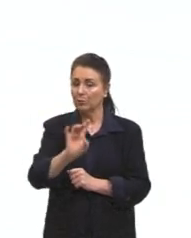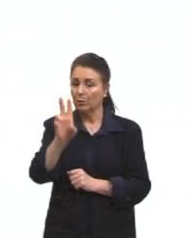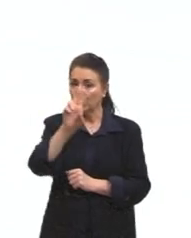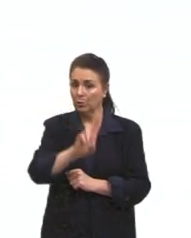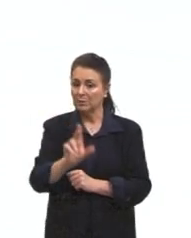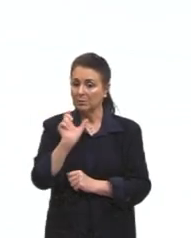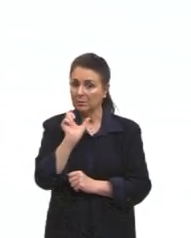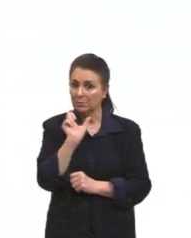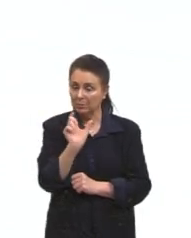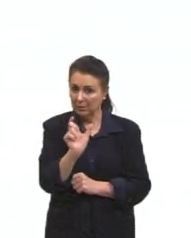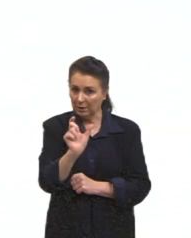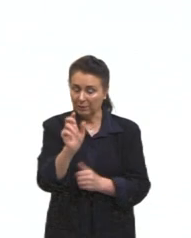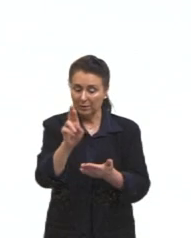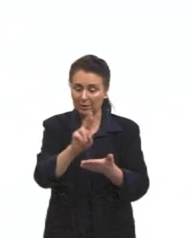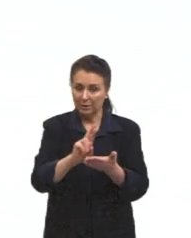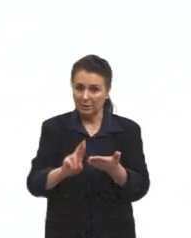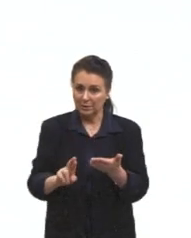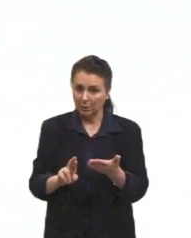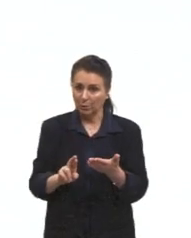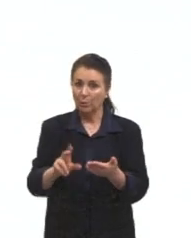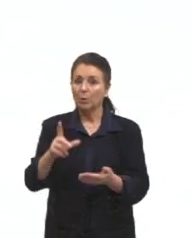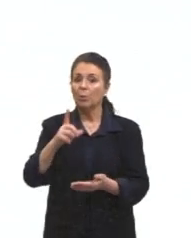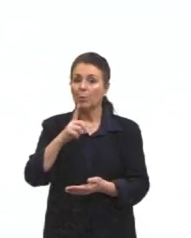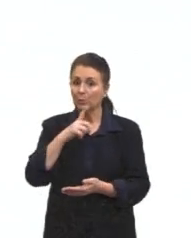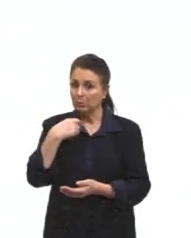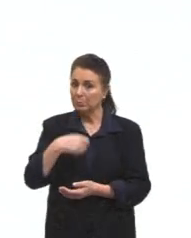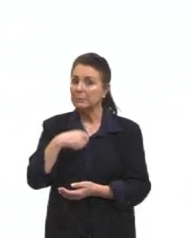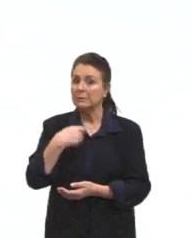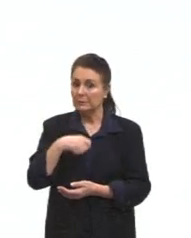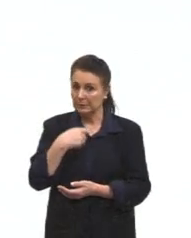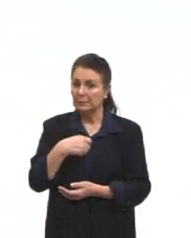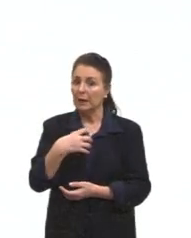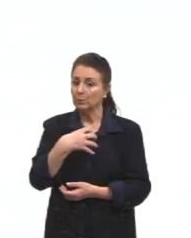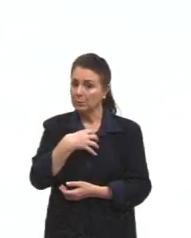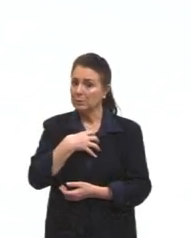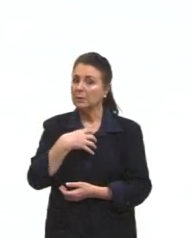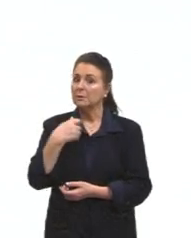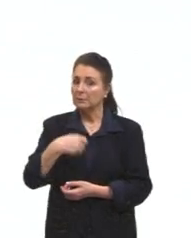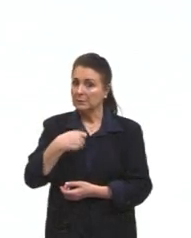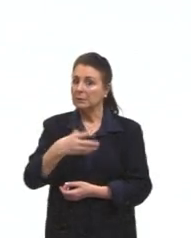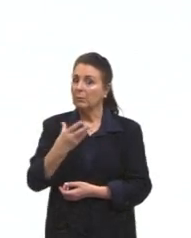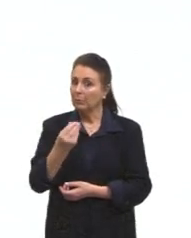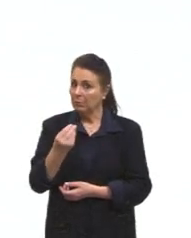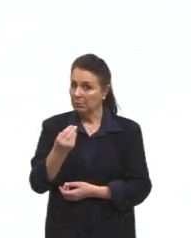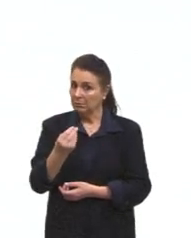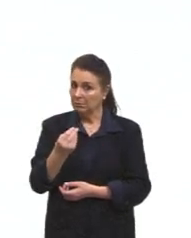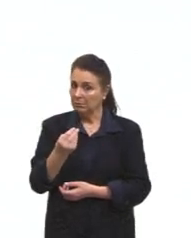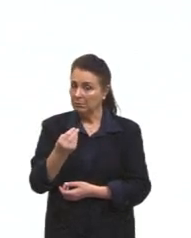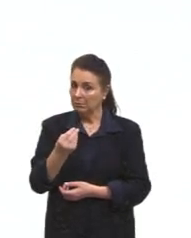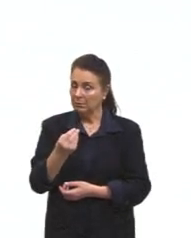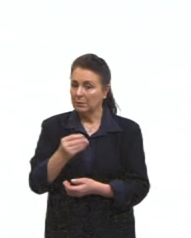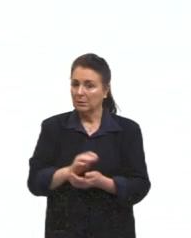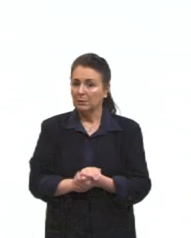termos em uma redação quando houver muita necessidade, que foi o que tu tinha comentado há pouco, né? E esses termos, eles